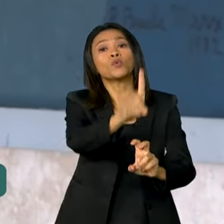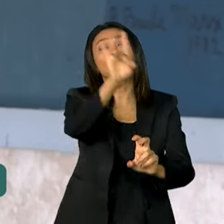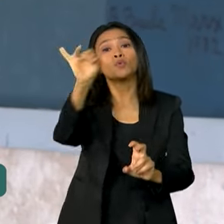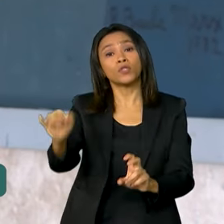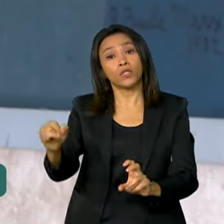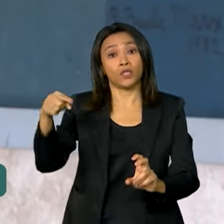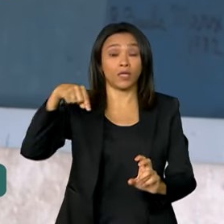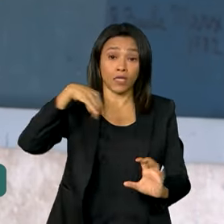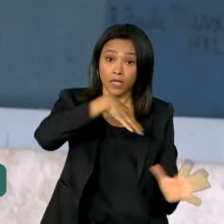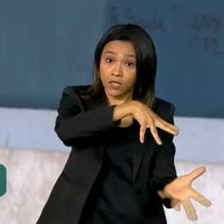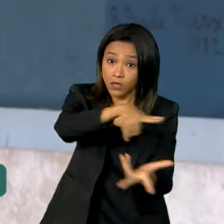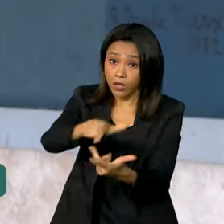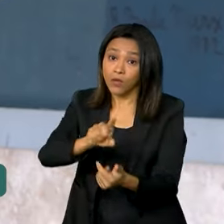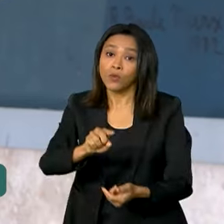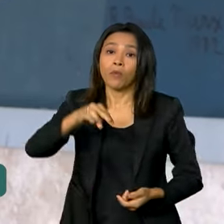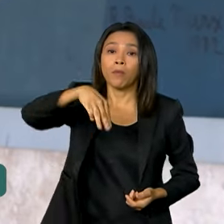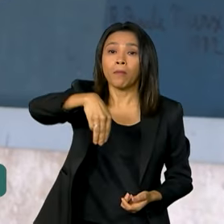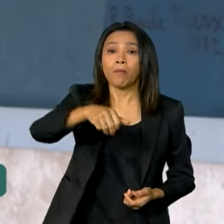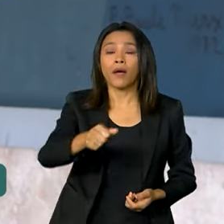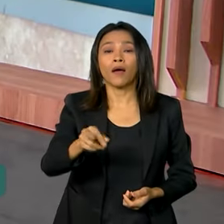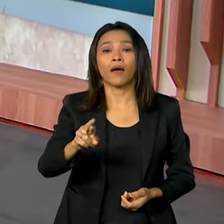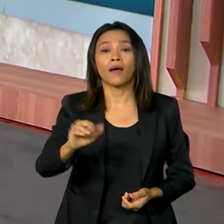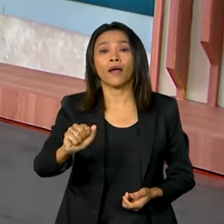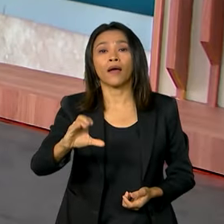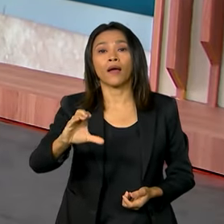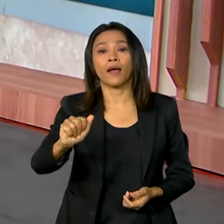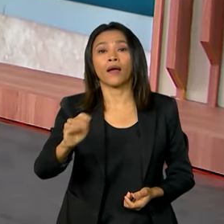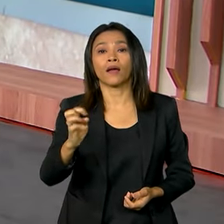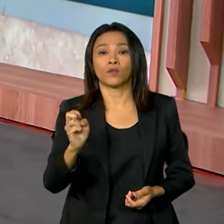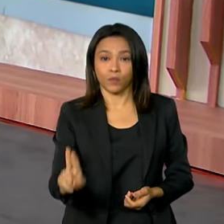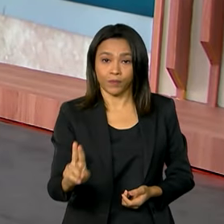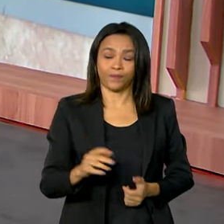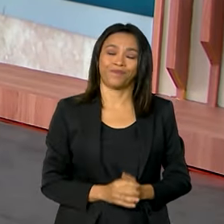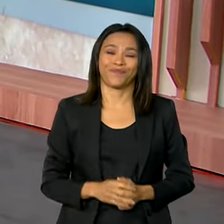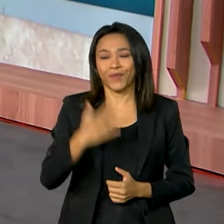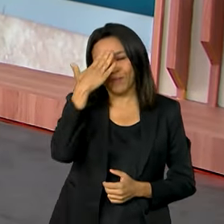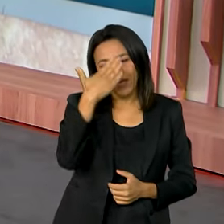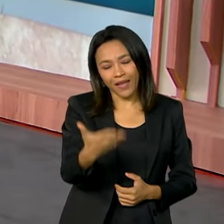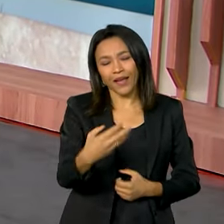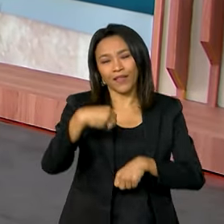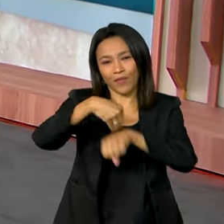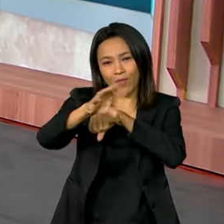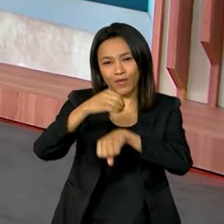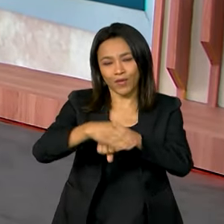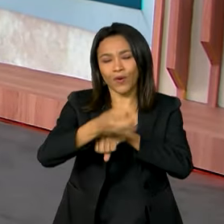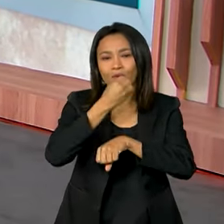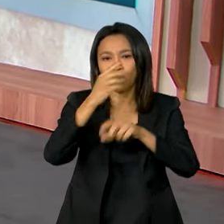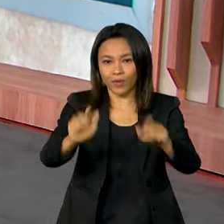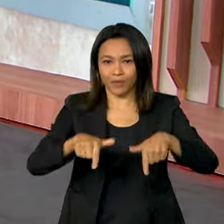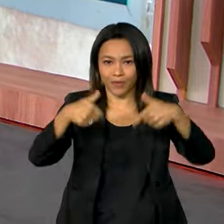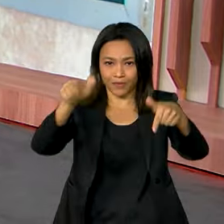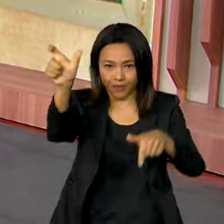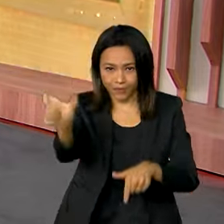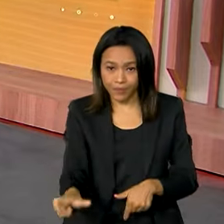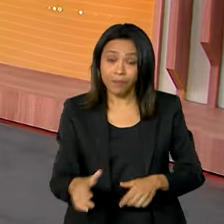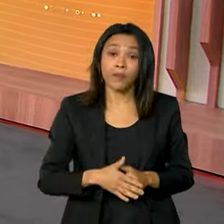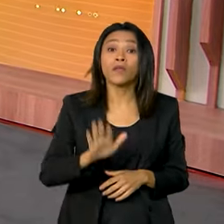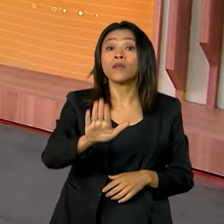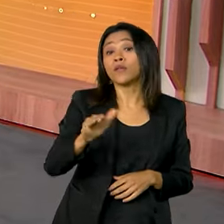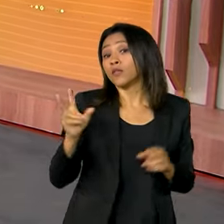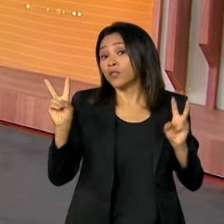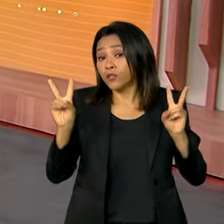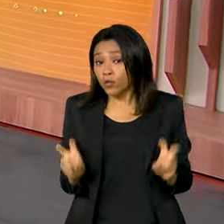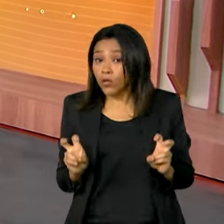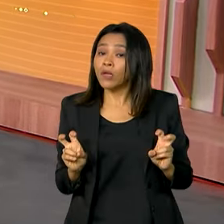Maracatu. Vanessa, eu volto com você no estúdio. Ok, Jéssica, obrigada pelas informações, bom trabalho para você. E por falar